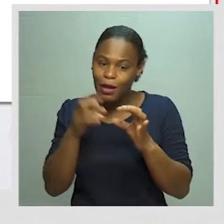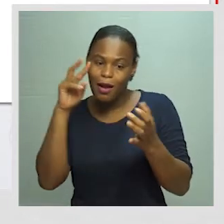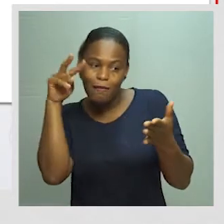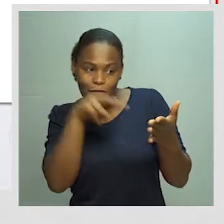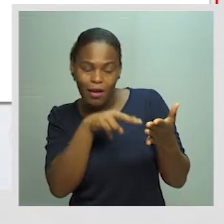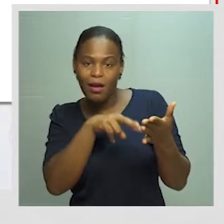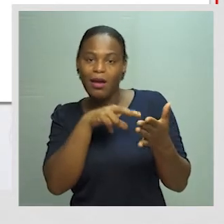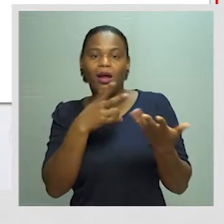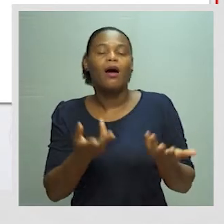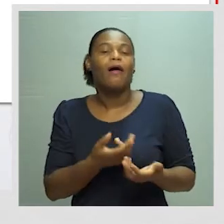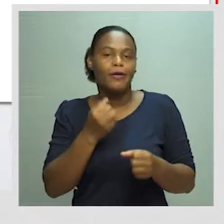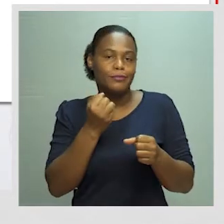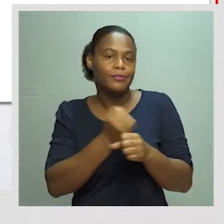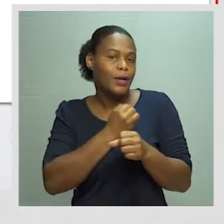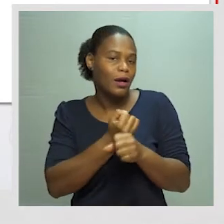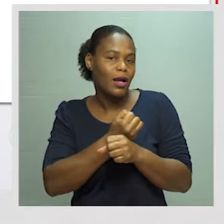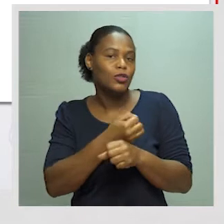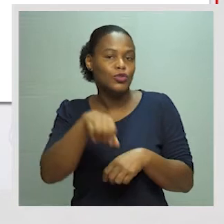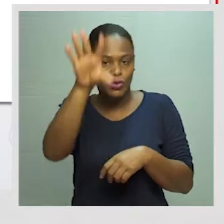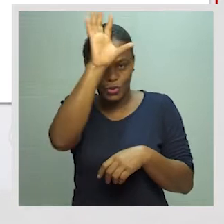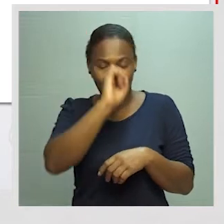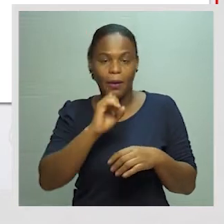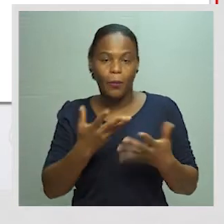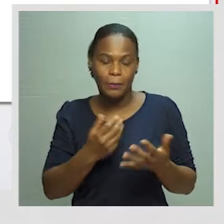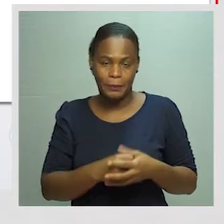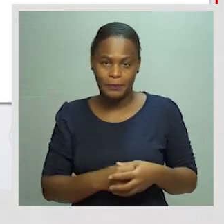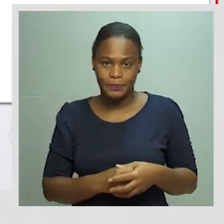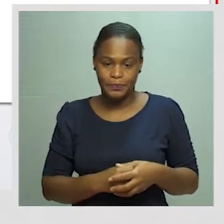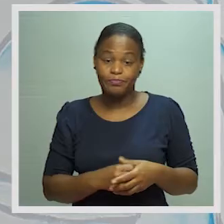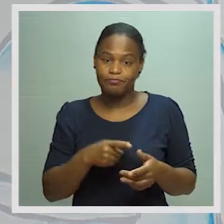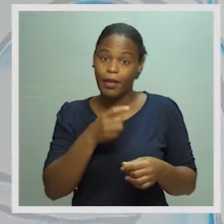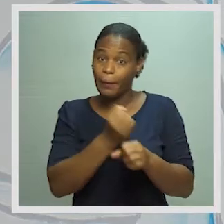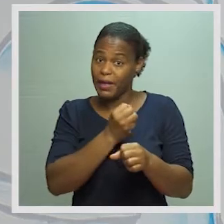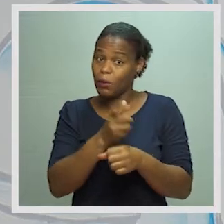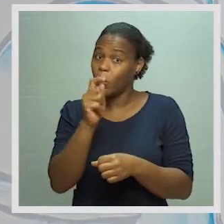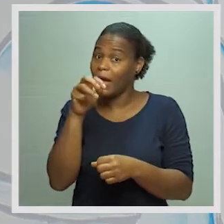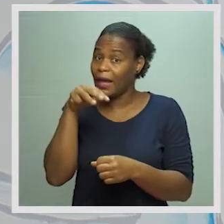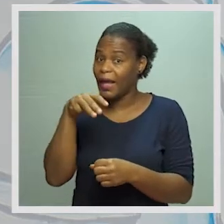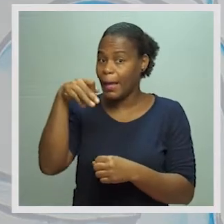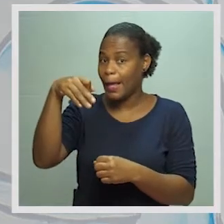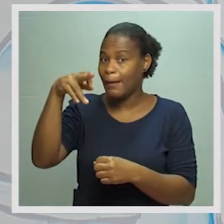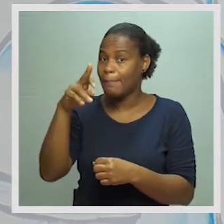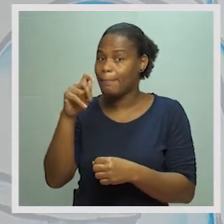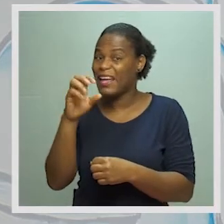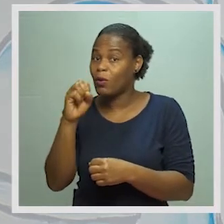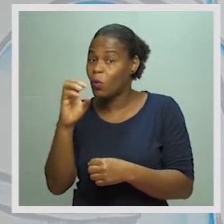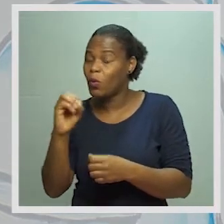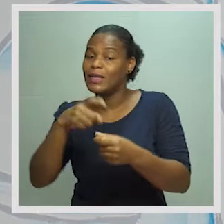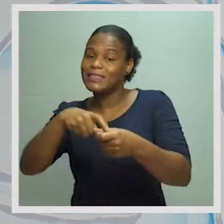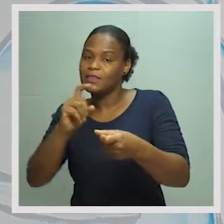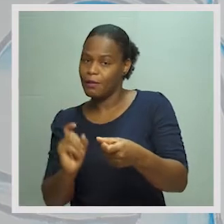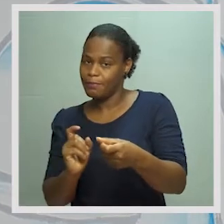para ver os empregos do Estado. Empregos são os fluxos de saída deste agente